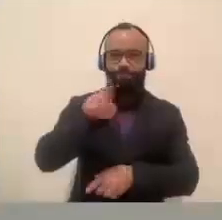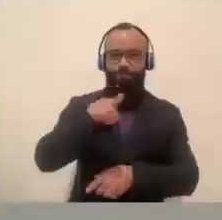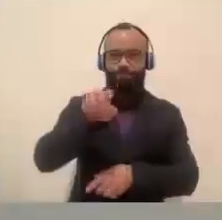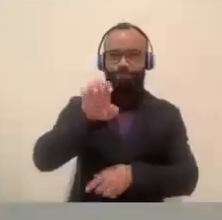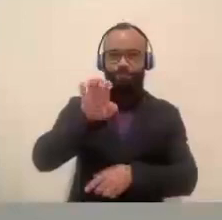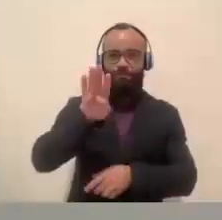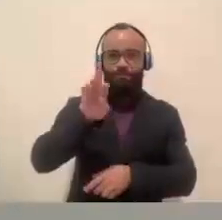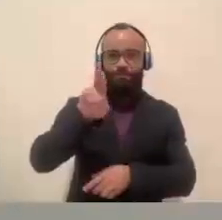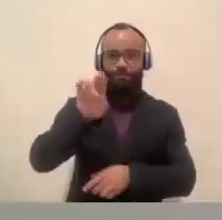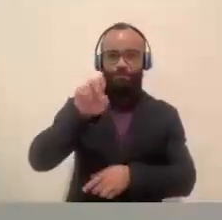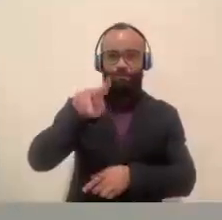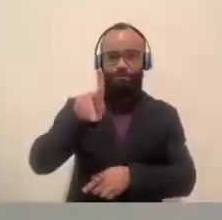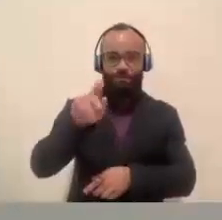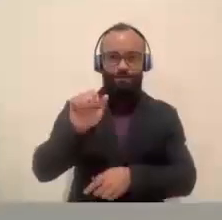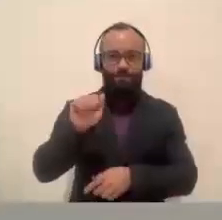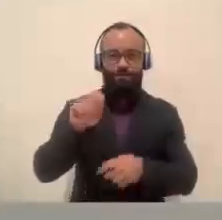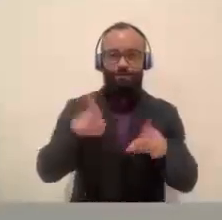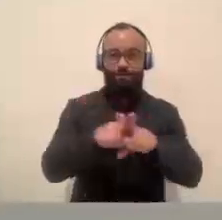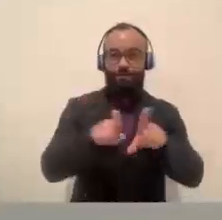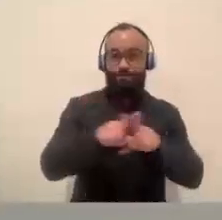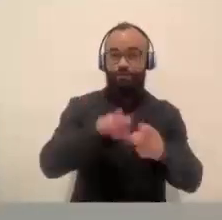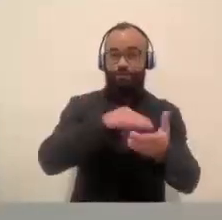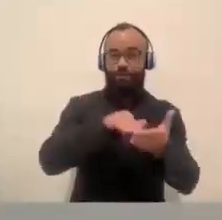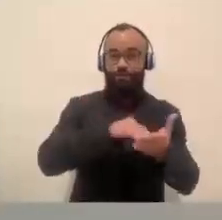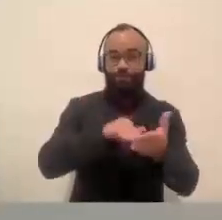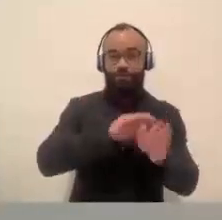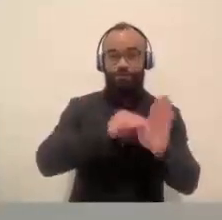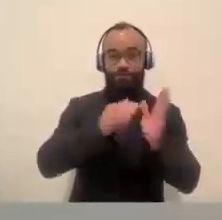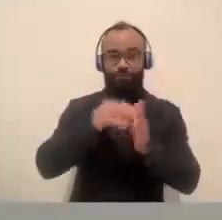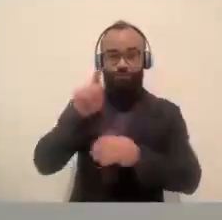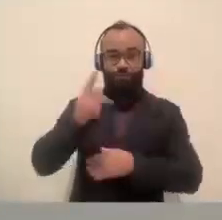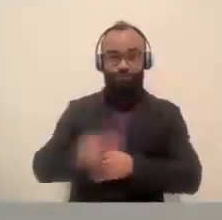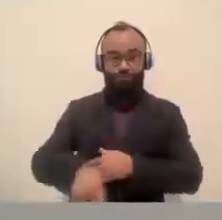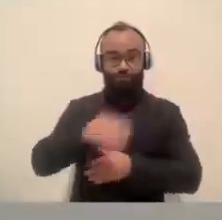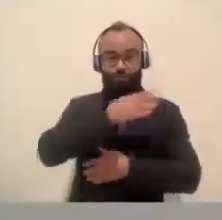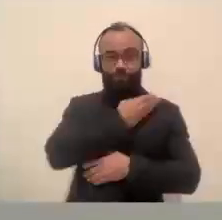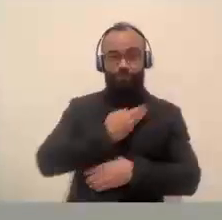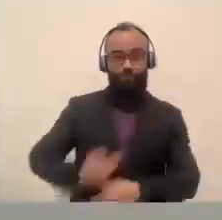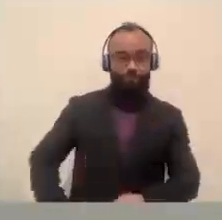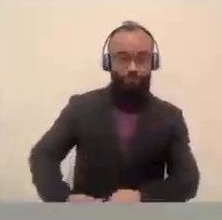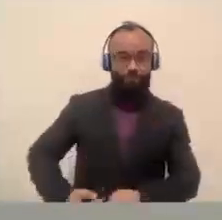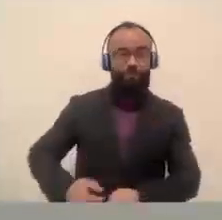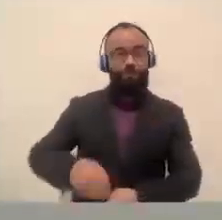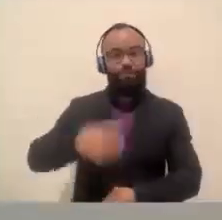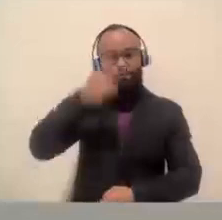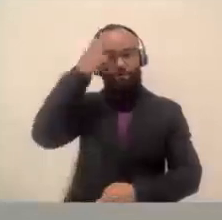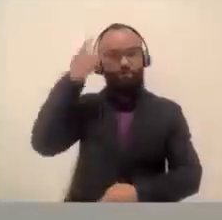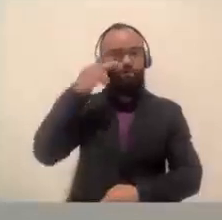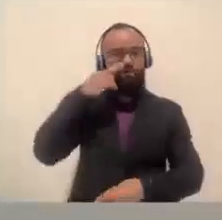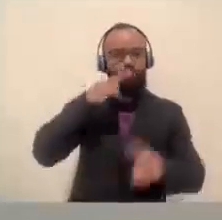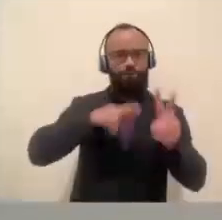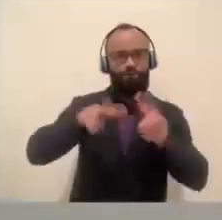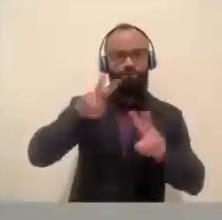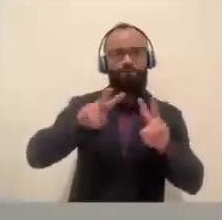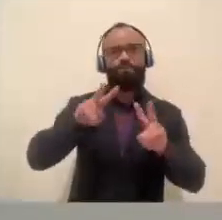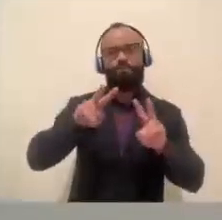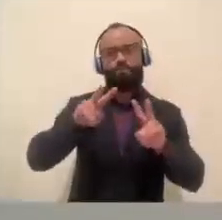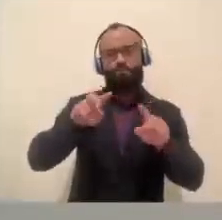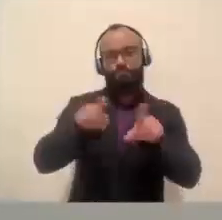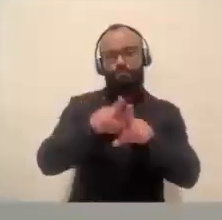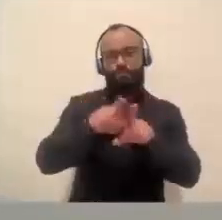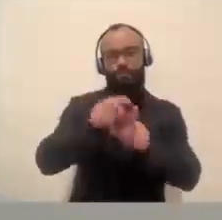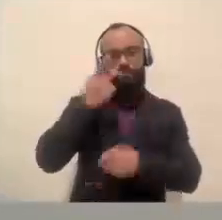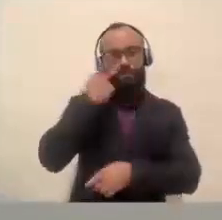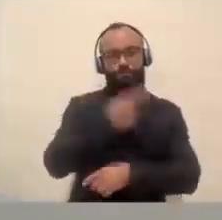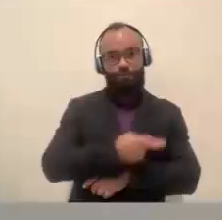nosso secretário de governo e demais munícipes que hoje aqui nos visitam. Tiago, primeiramente gostaria de dizer